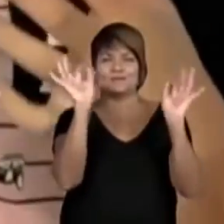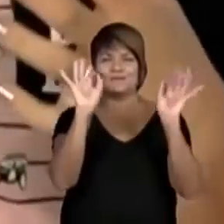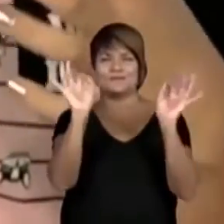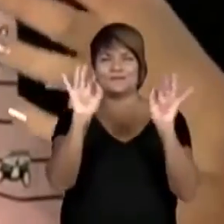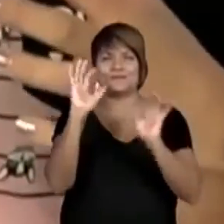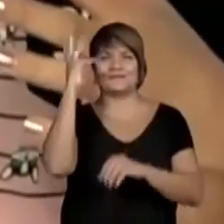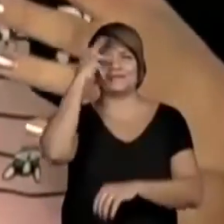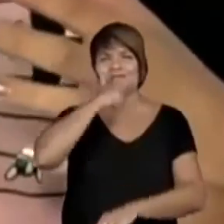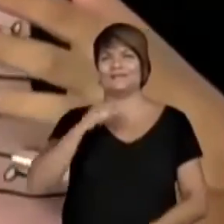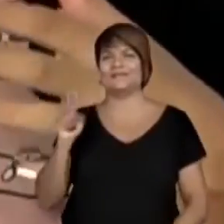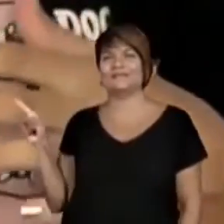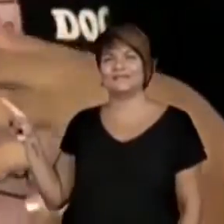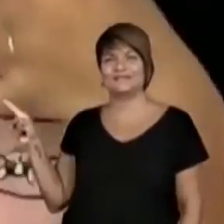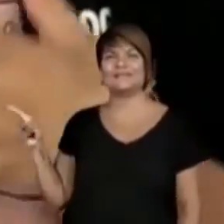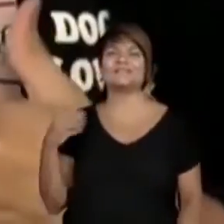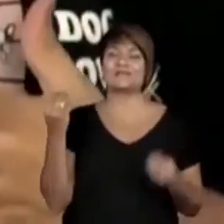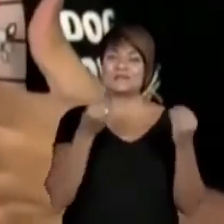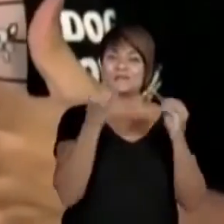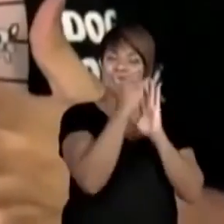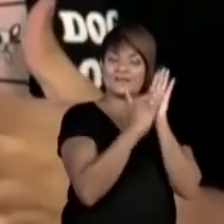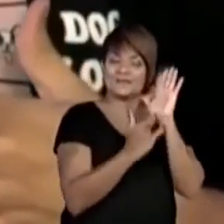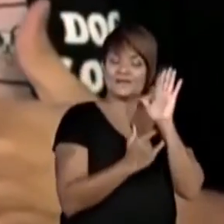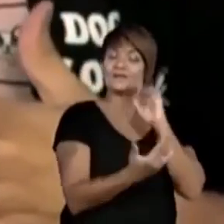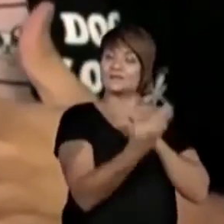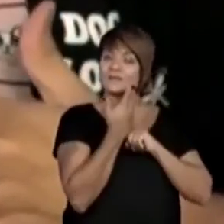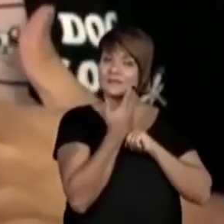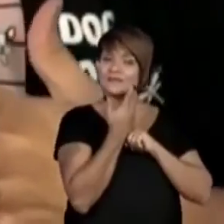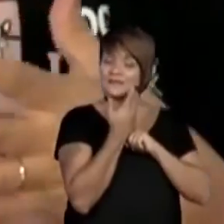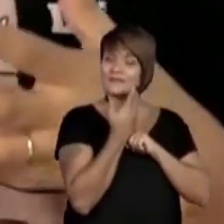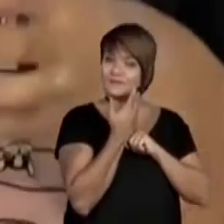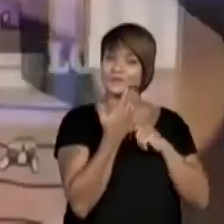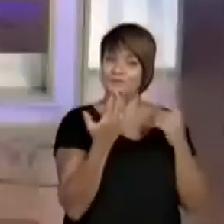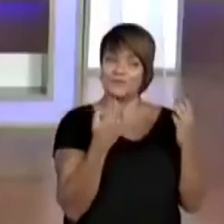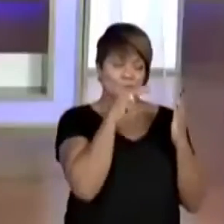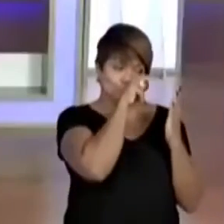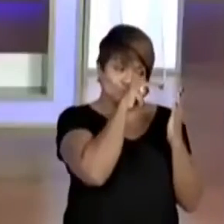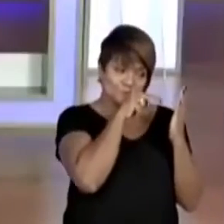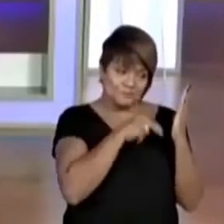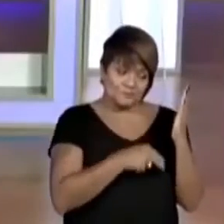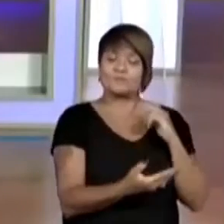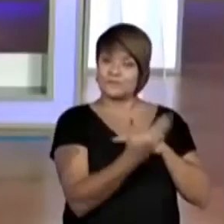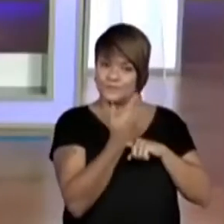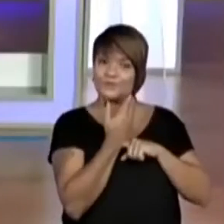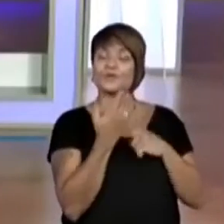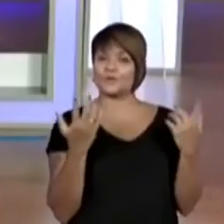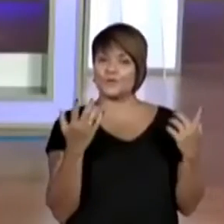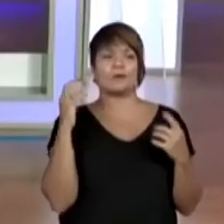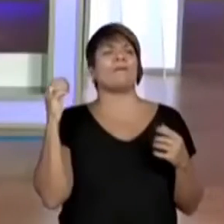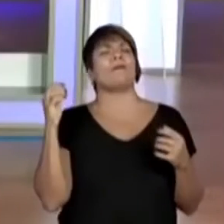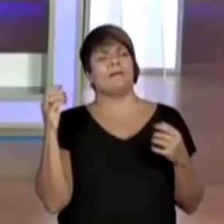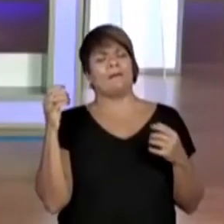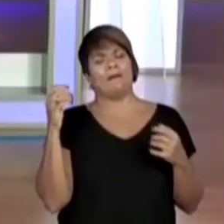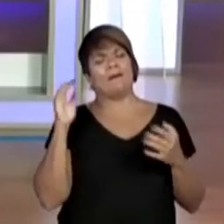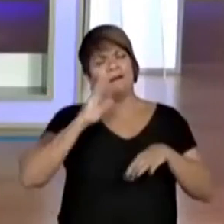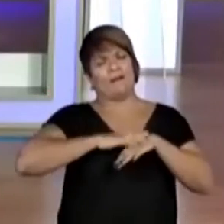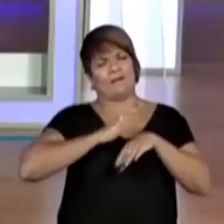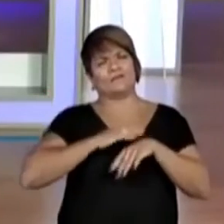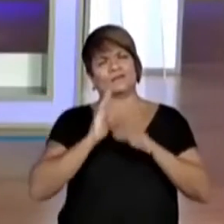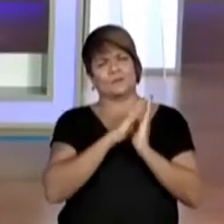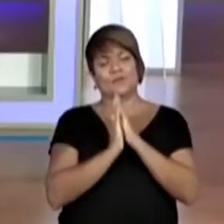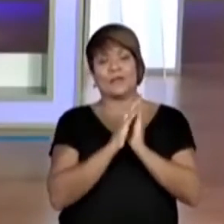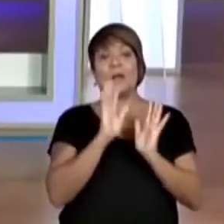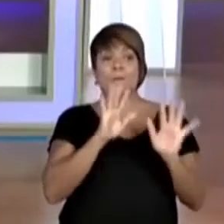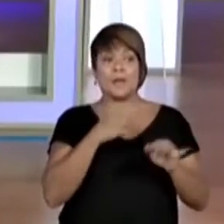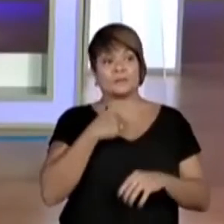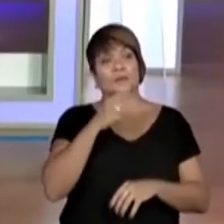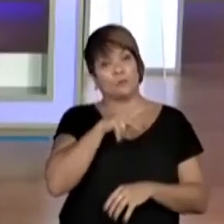e o texto explicando como fazer, me ajudou a fazer a boneca Bayomi. É lógico que o professor Seba contribuiu muito, porque ele já